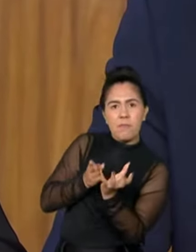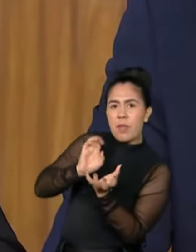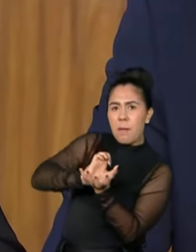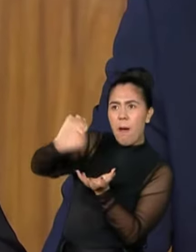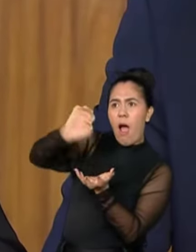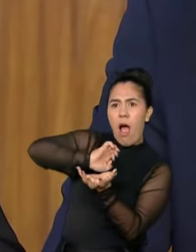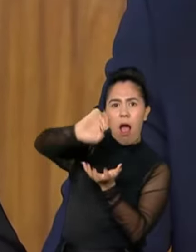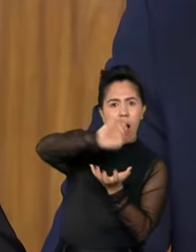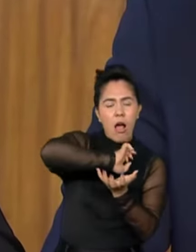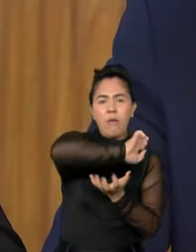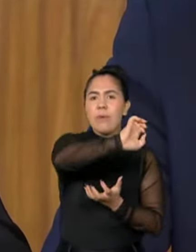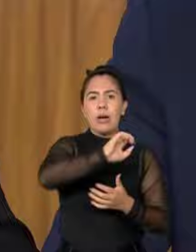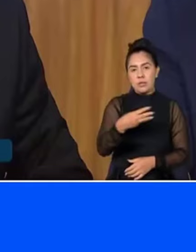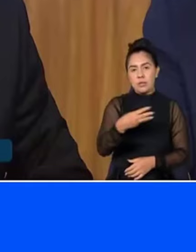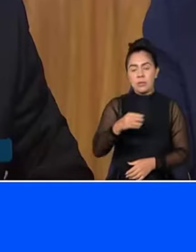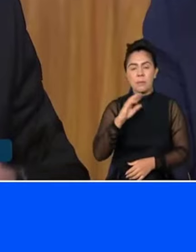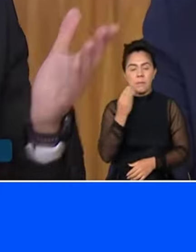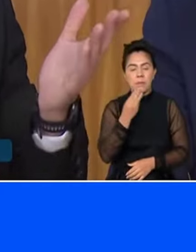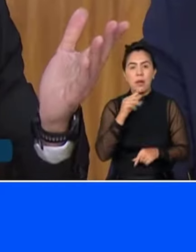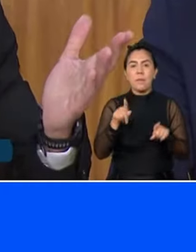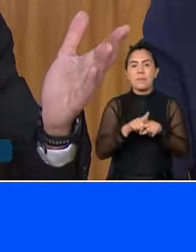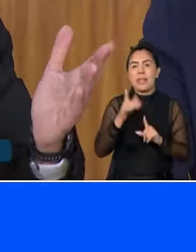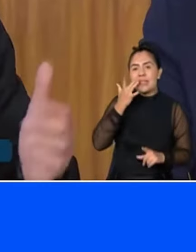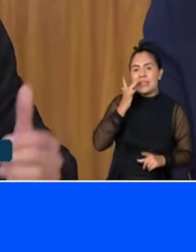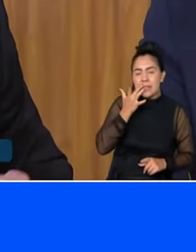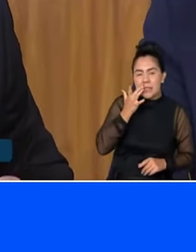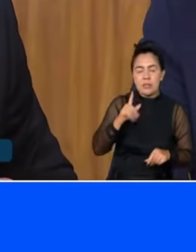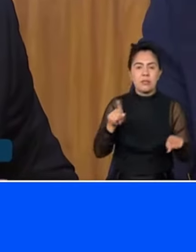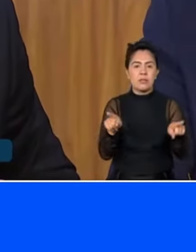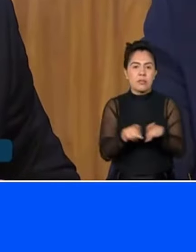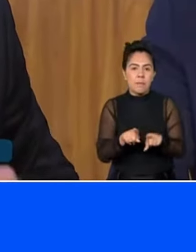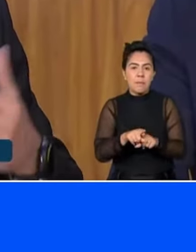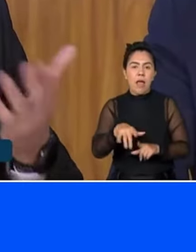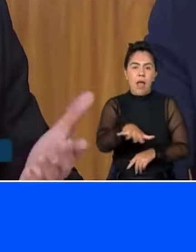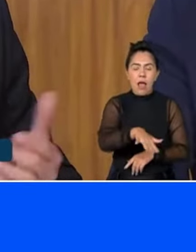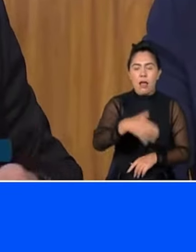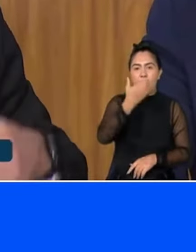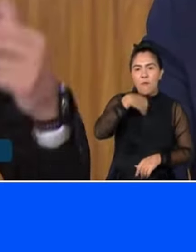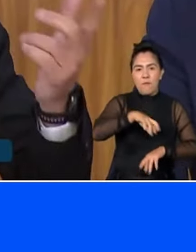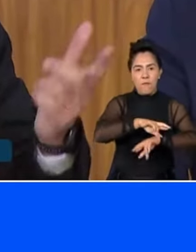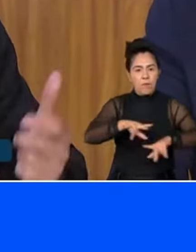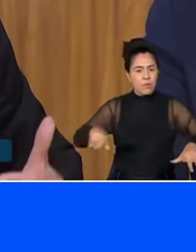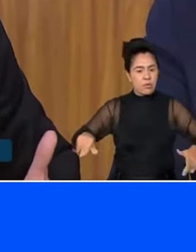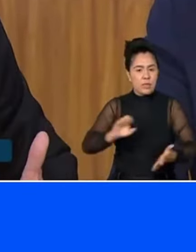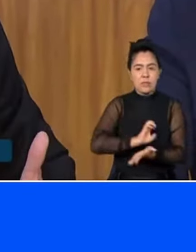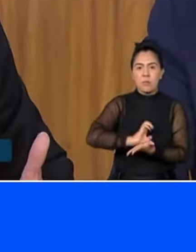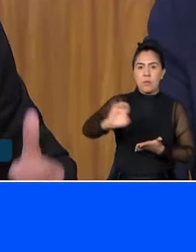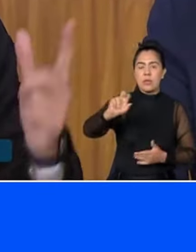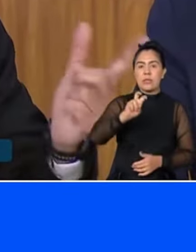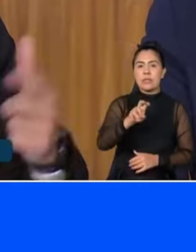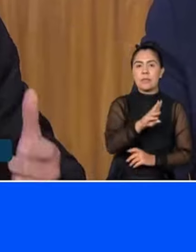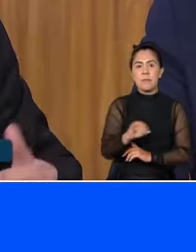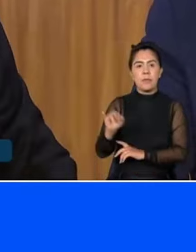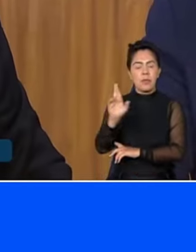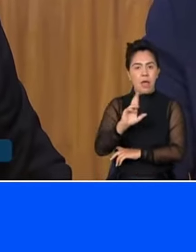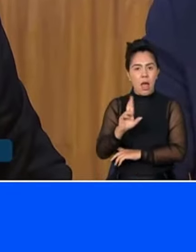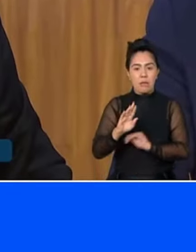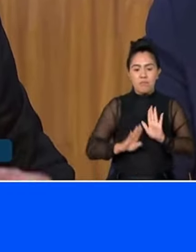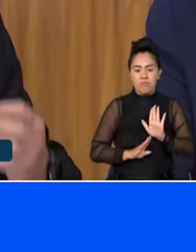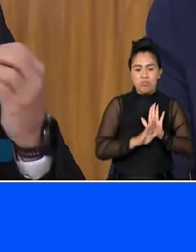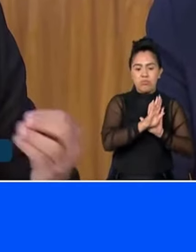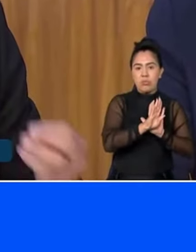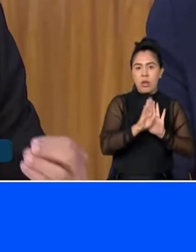Não importa qual continente O produtor de frutas, está aqui o Guilherme Exporta 5 bilhões, cresceu 26% de um ano para o outro